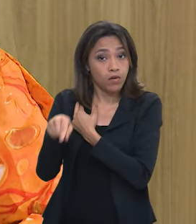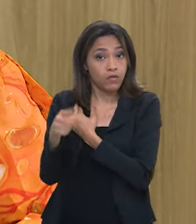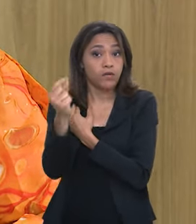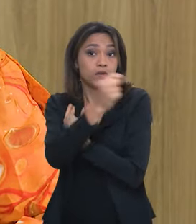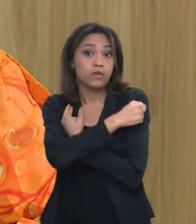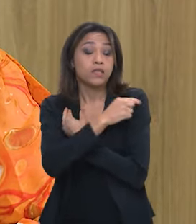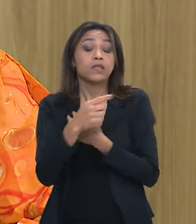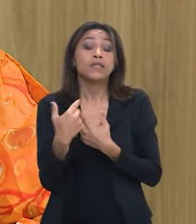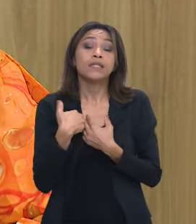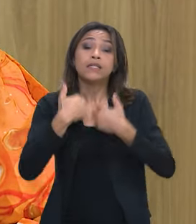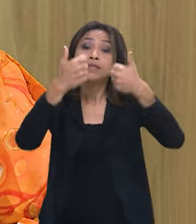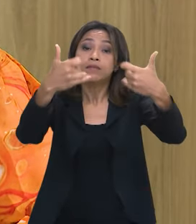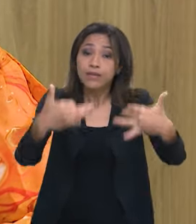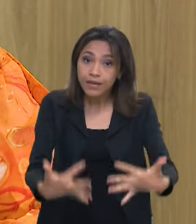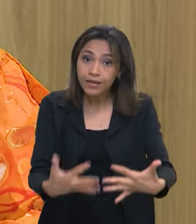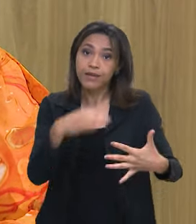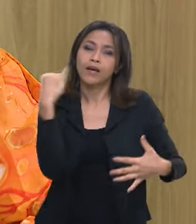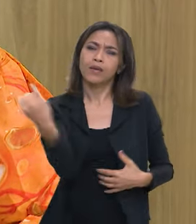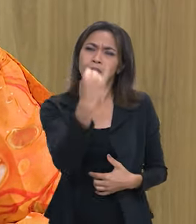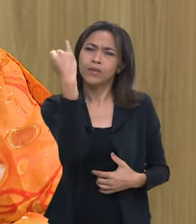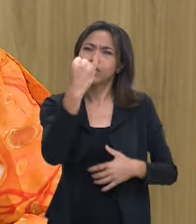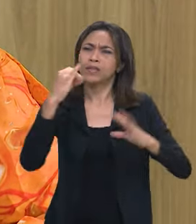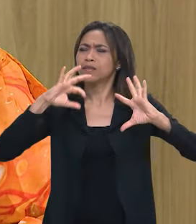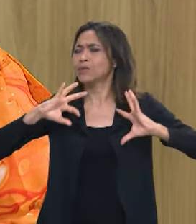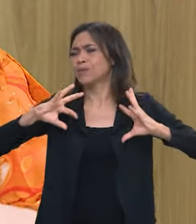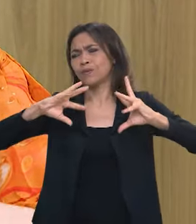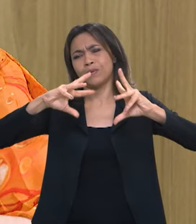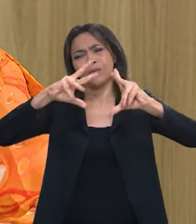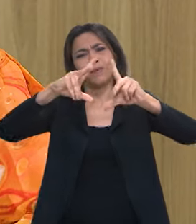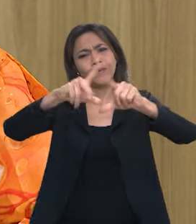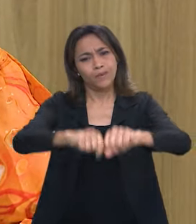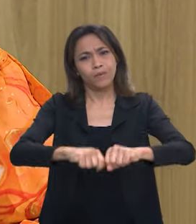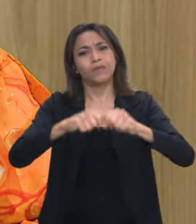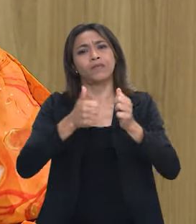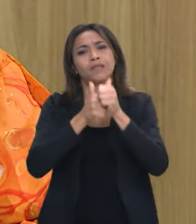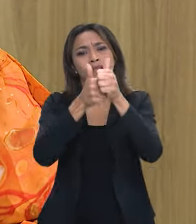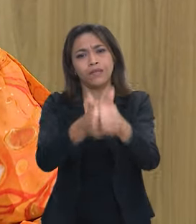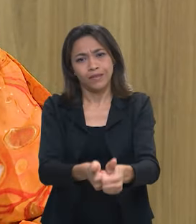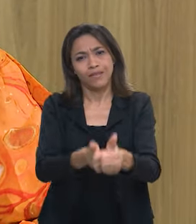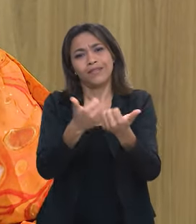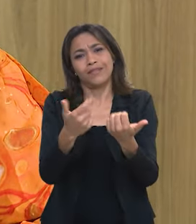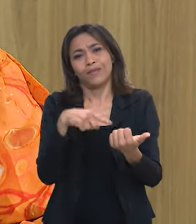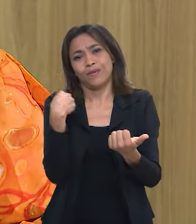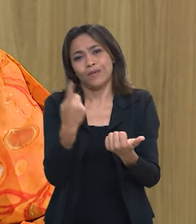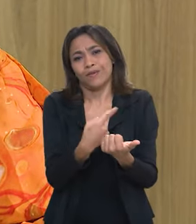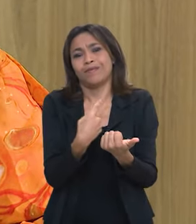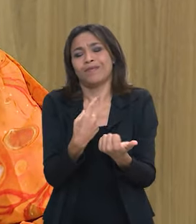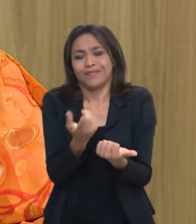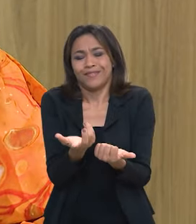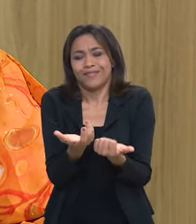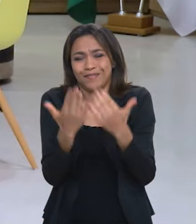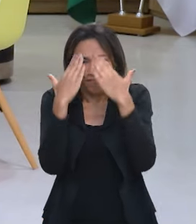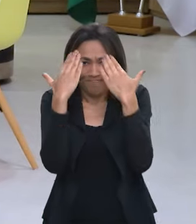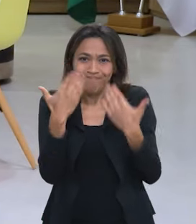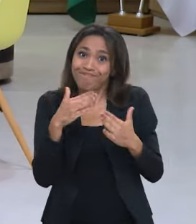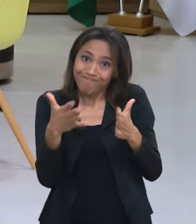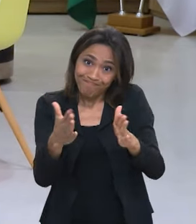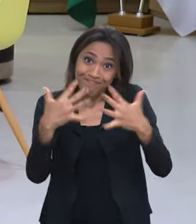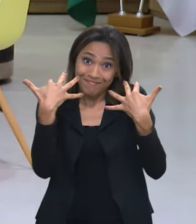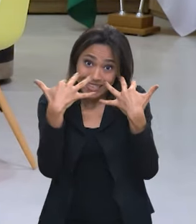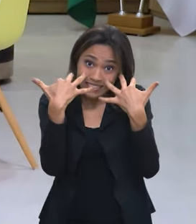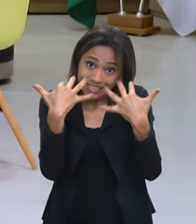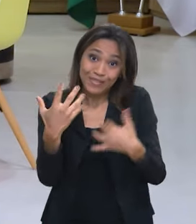reafirmar a importância de todos que estão aí no calendário vacinal atenderem ao nosso chamado tá